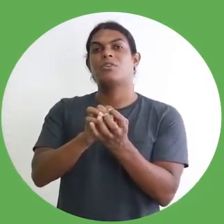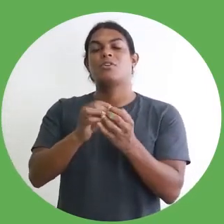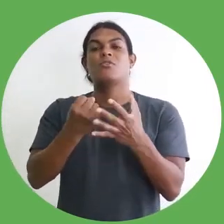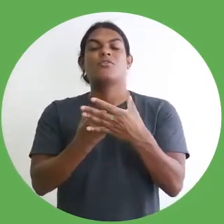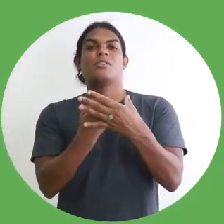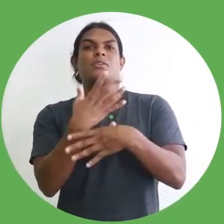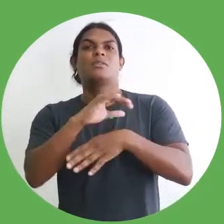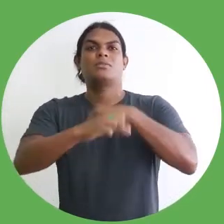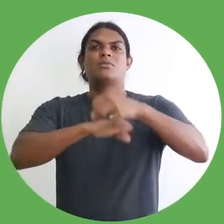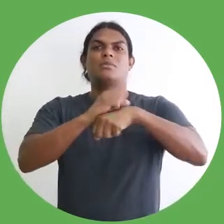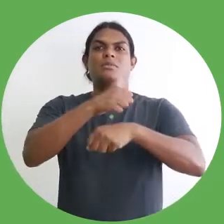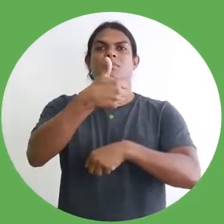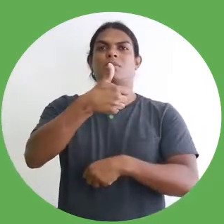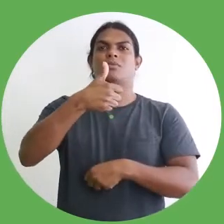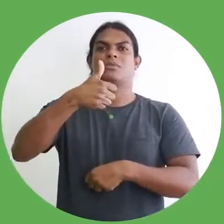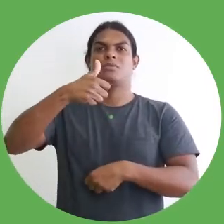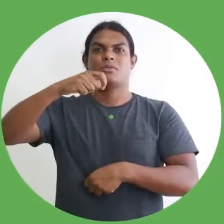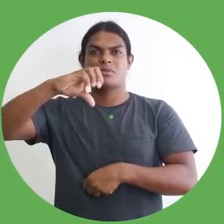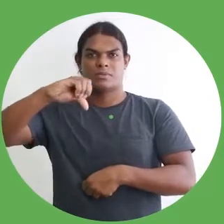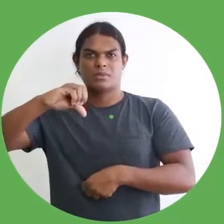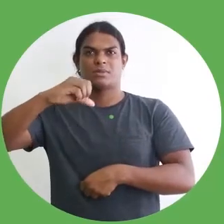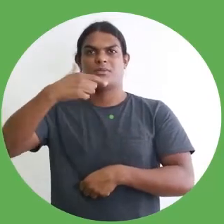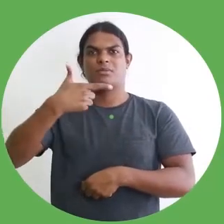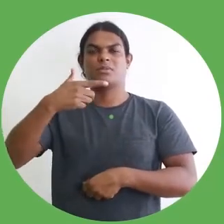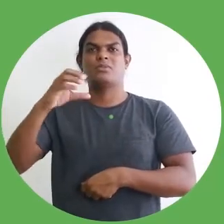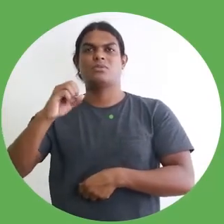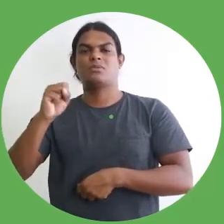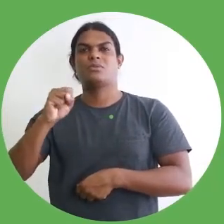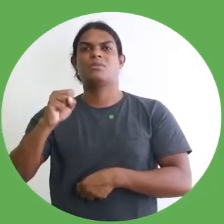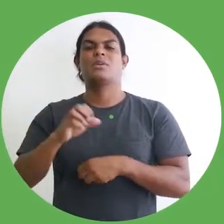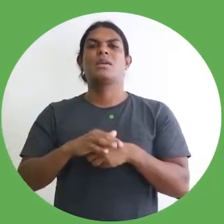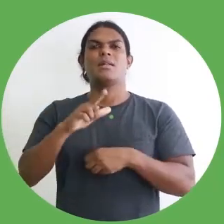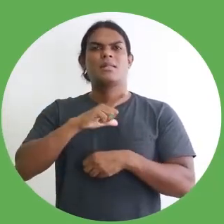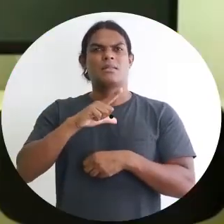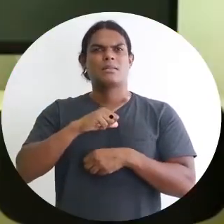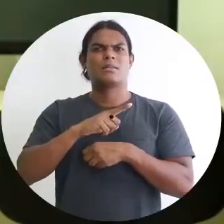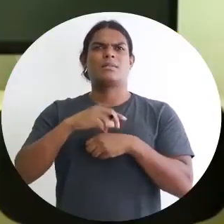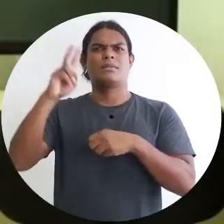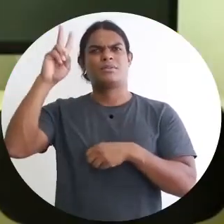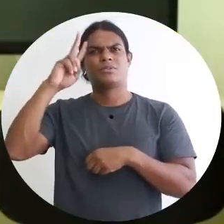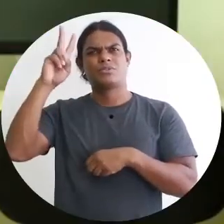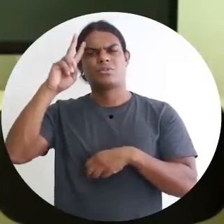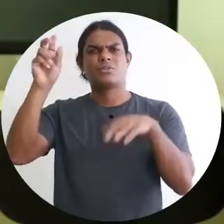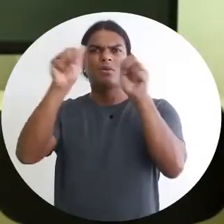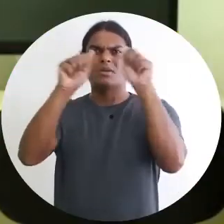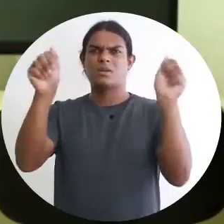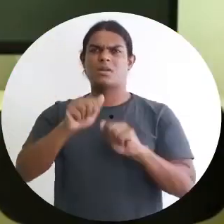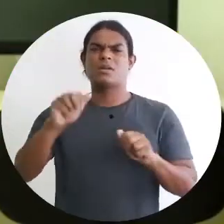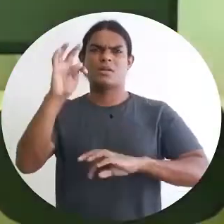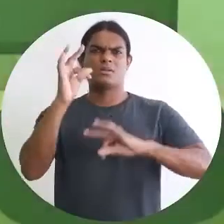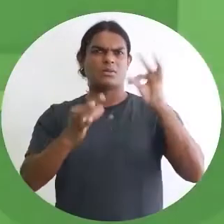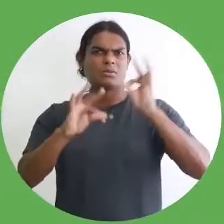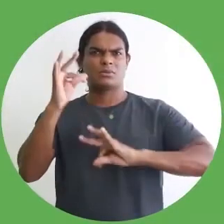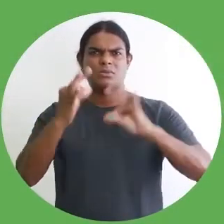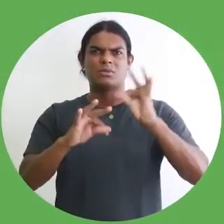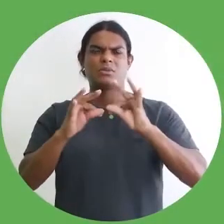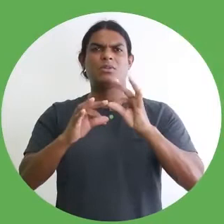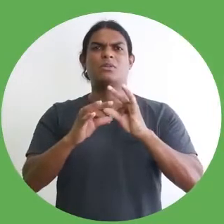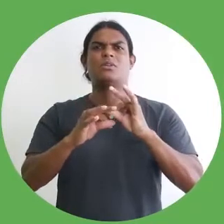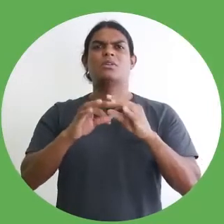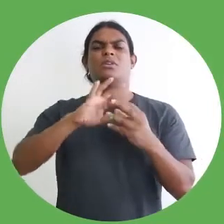de mais de 12 mil itens, abrangendo áreas de arte, antropologia, história e etnografia. Então, nós temos também